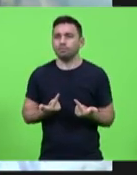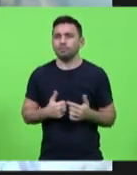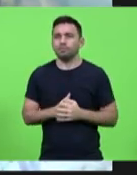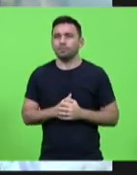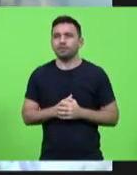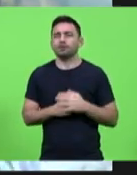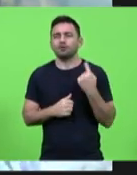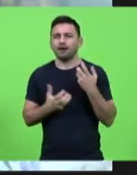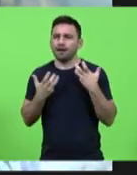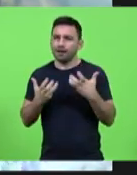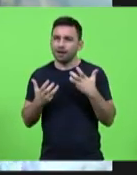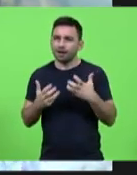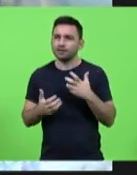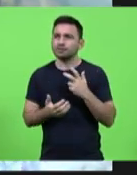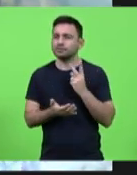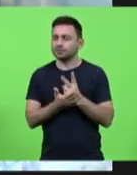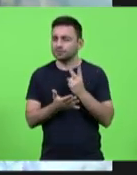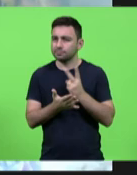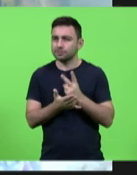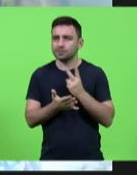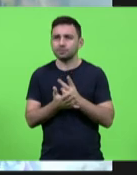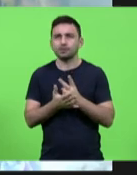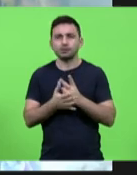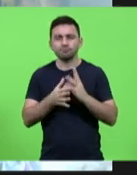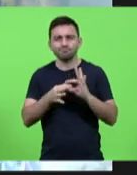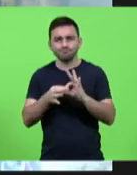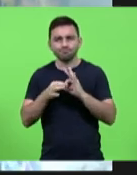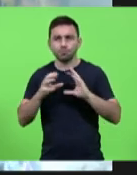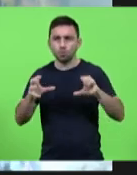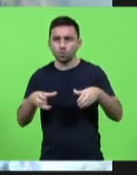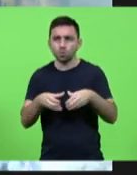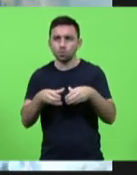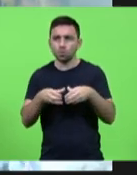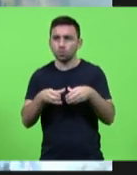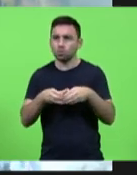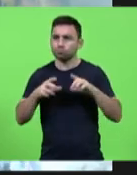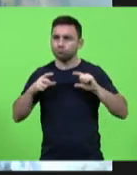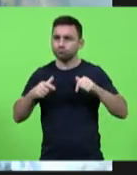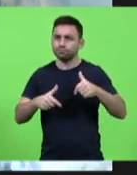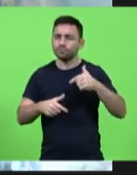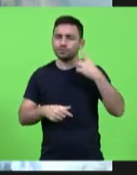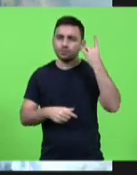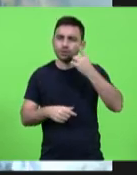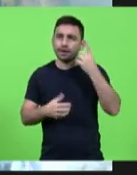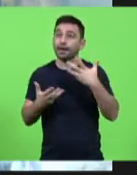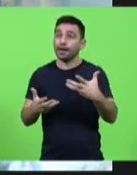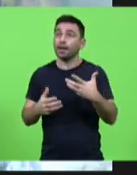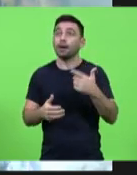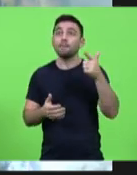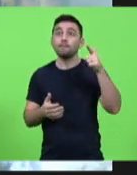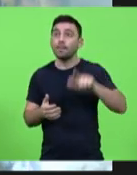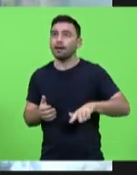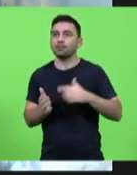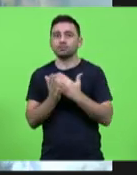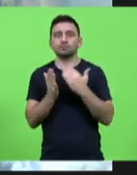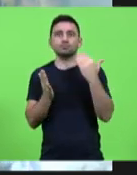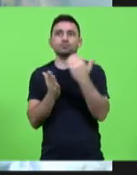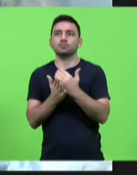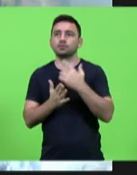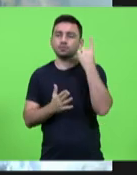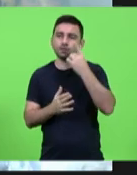queremos continuar assim integrantes da frente parlamentar queremos que mais deputados Luciane assumem essa causa